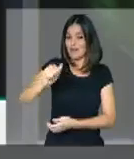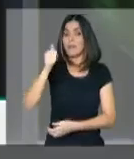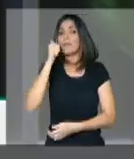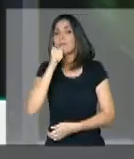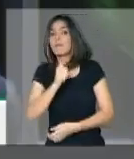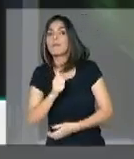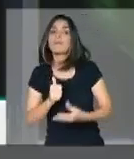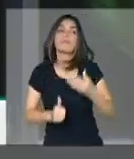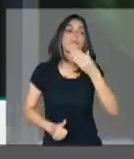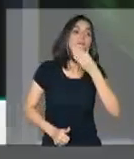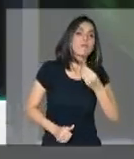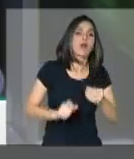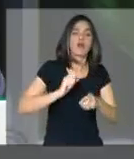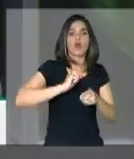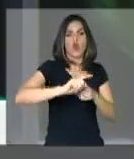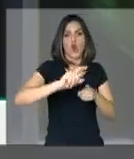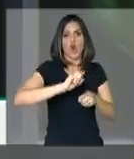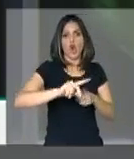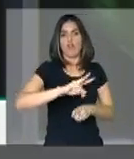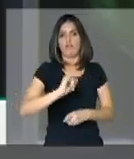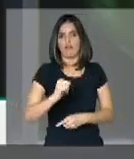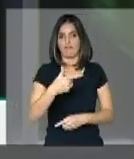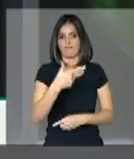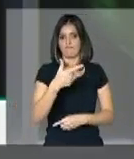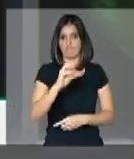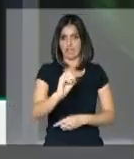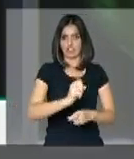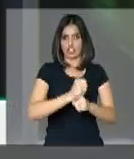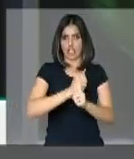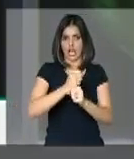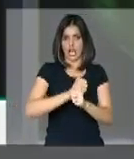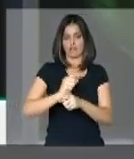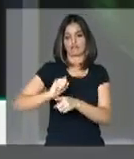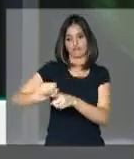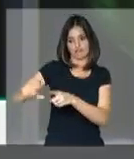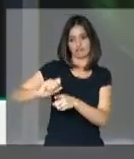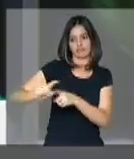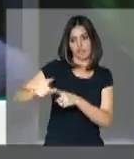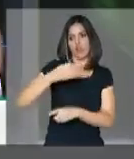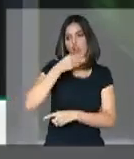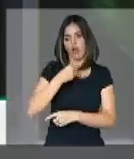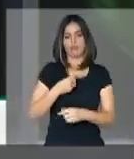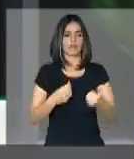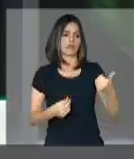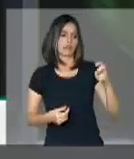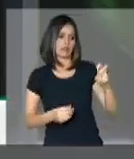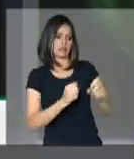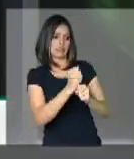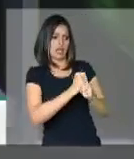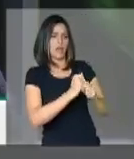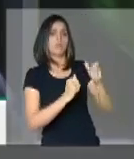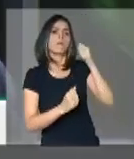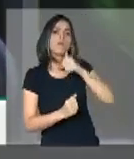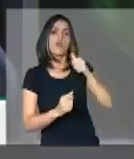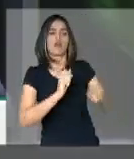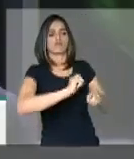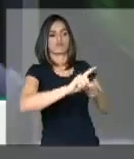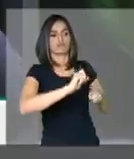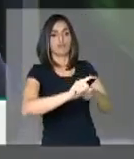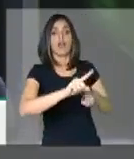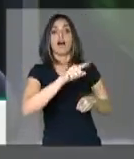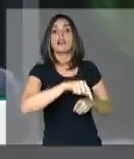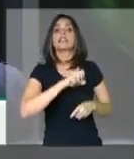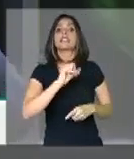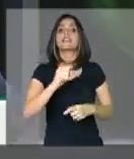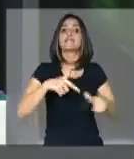e para mulheres, e que a contribuição agora será de 20 anos e de 15 anos, e que depois disso, esse cálculo,